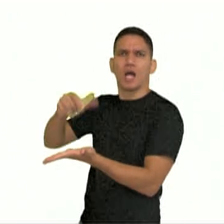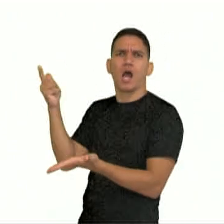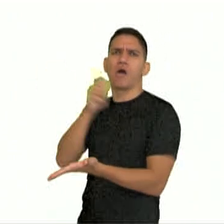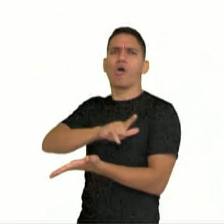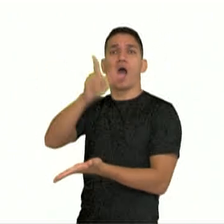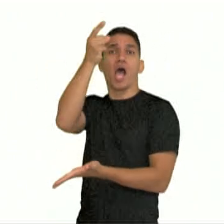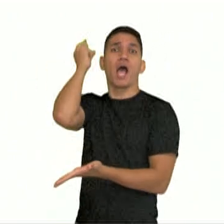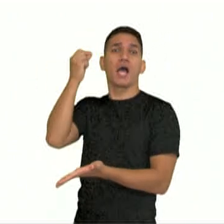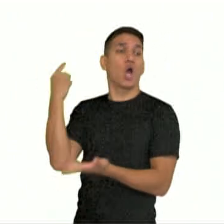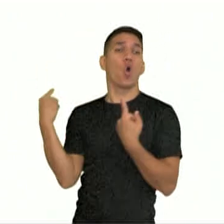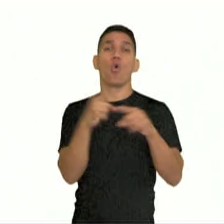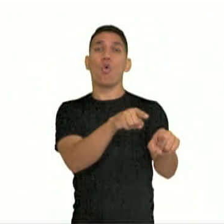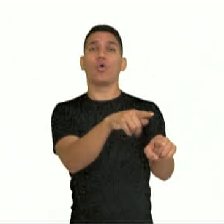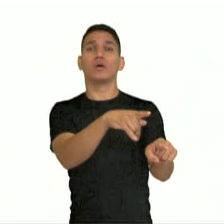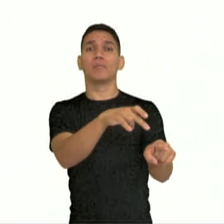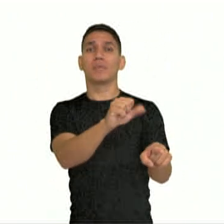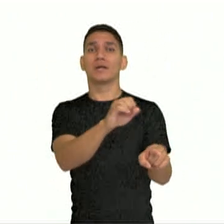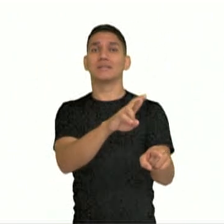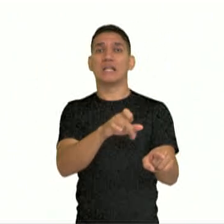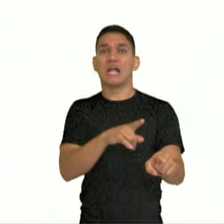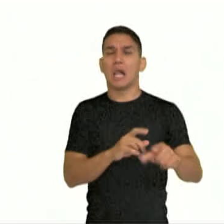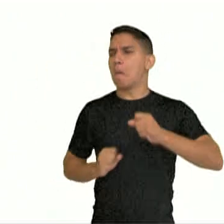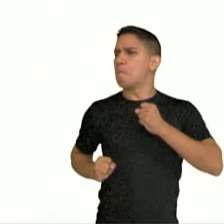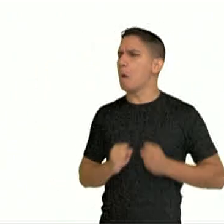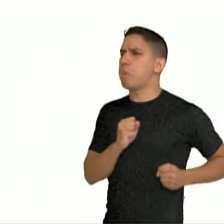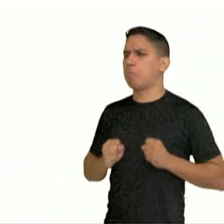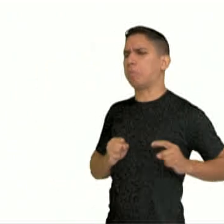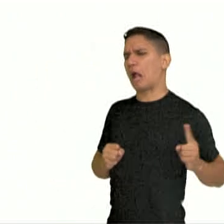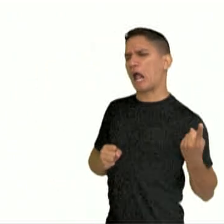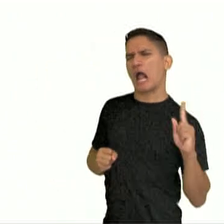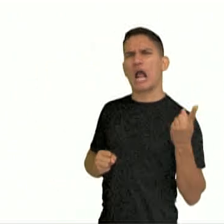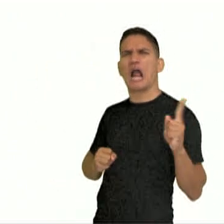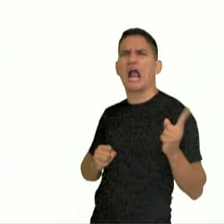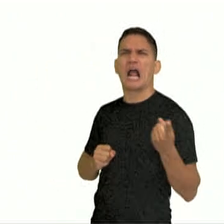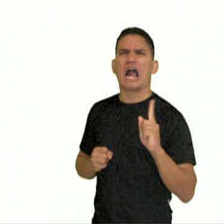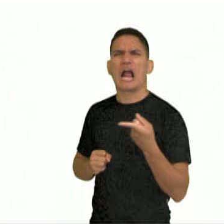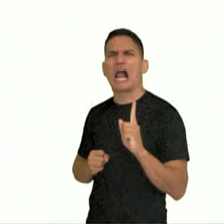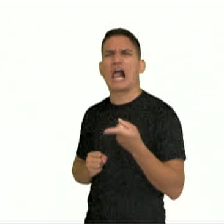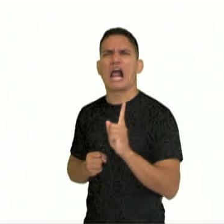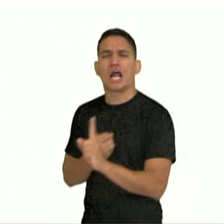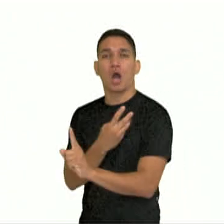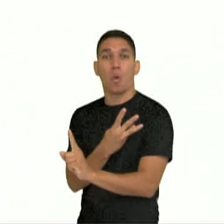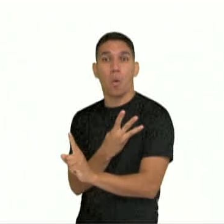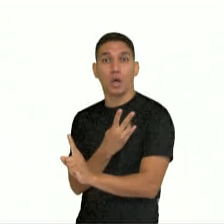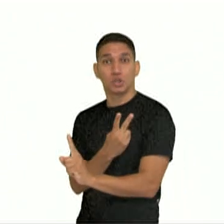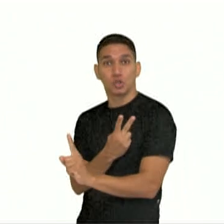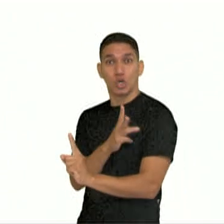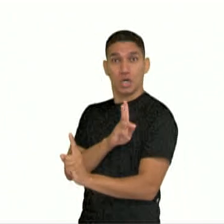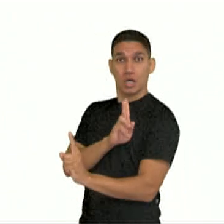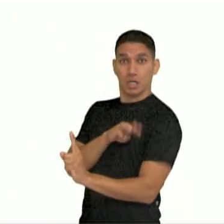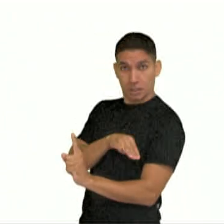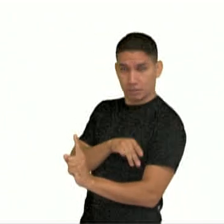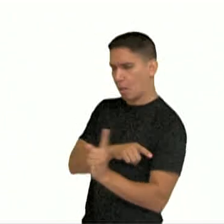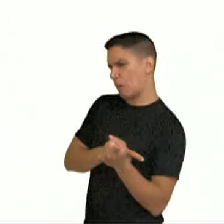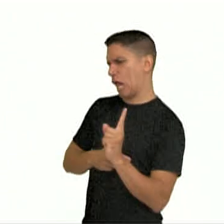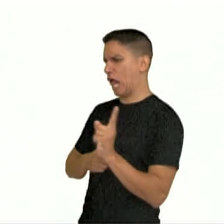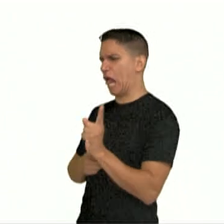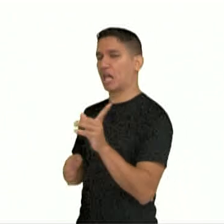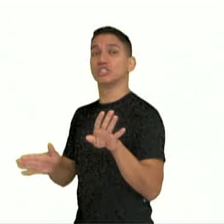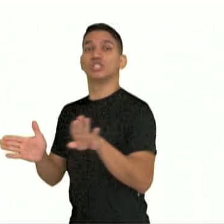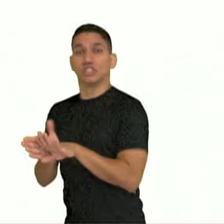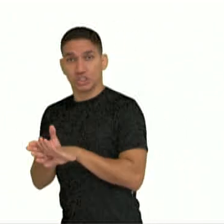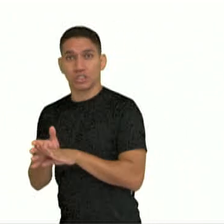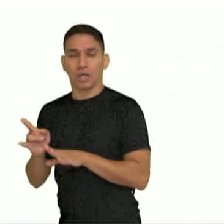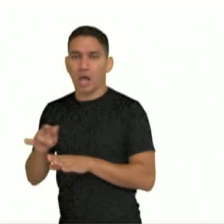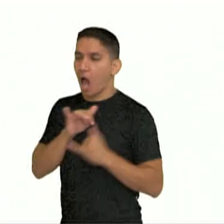os persas. Então, que ele fez? Ele saiu correndo a pé e percorreu essa distância de 42 quilômetros até a cidade de Maratona e